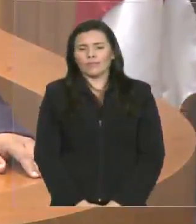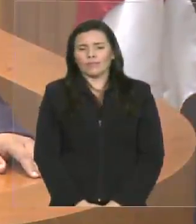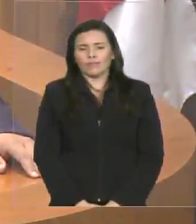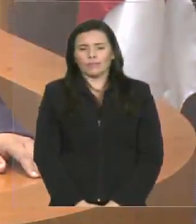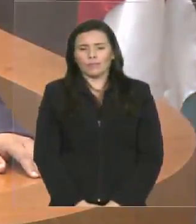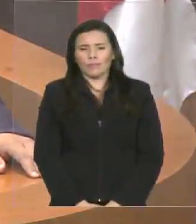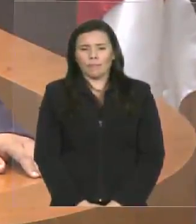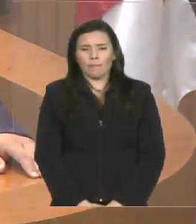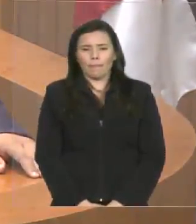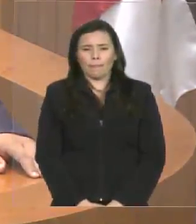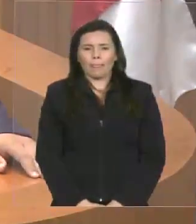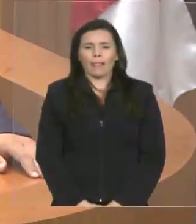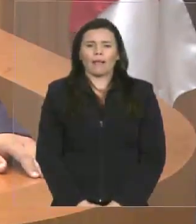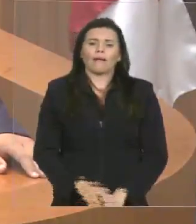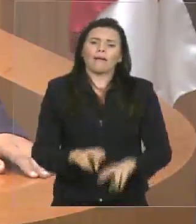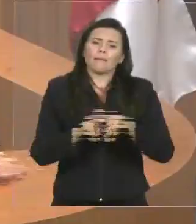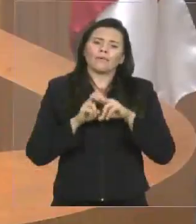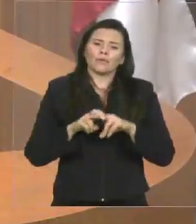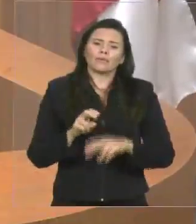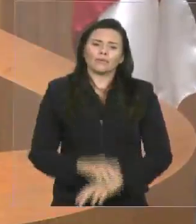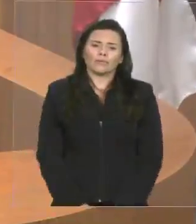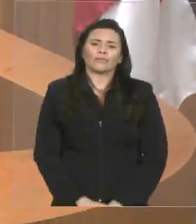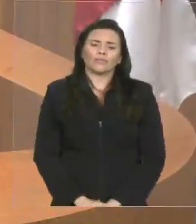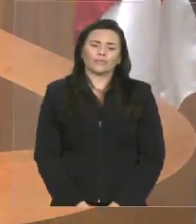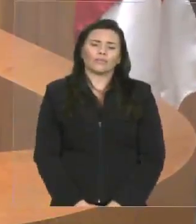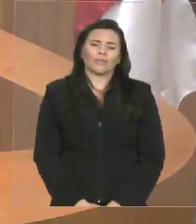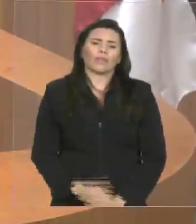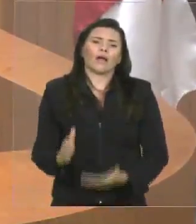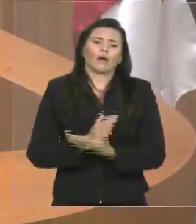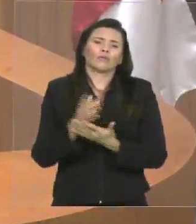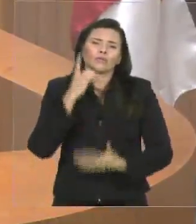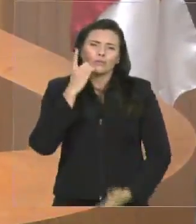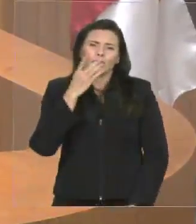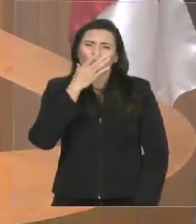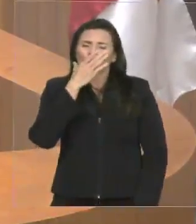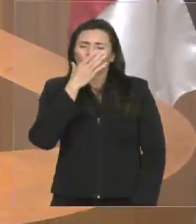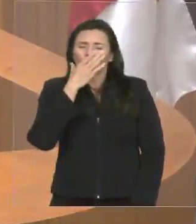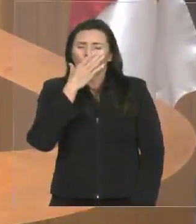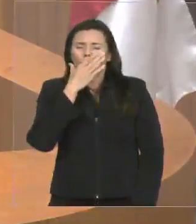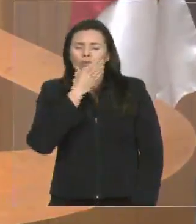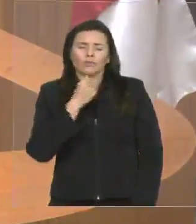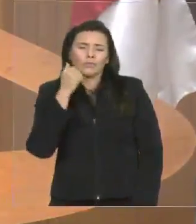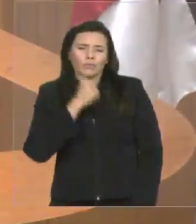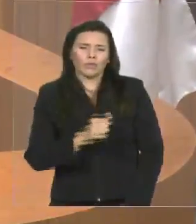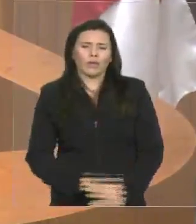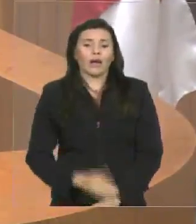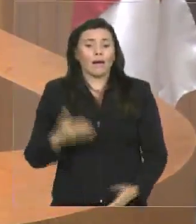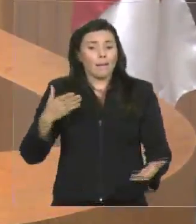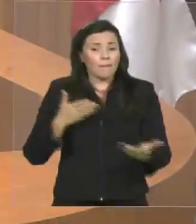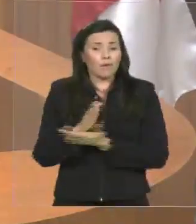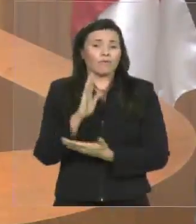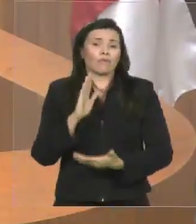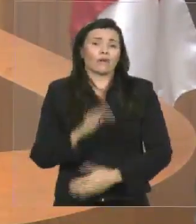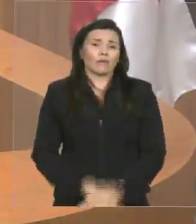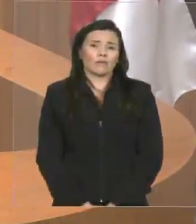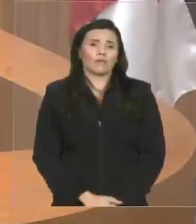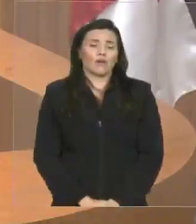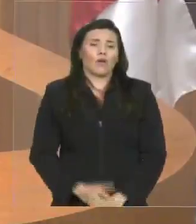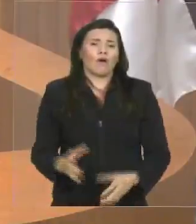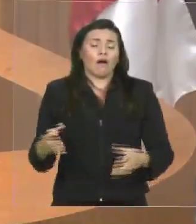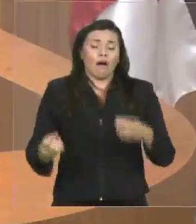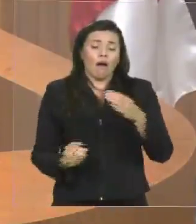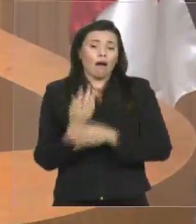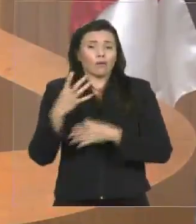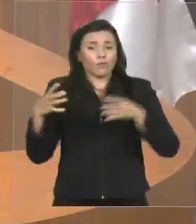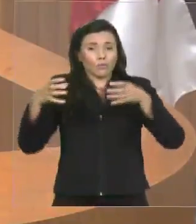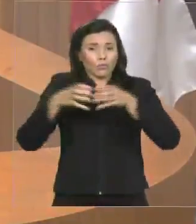aprovaram a criação da Frente Parlamentar em defesa da bonificação nas